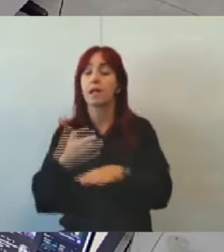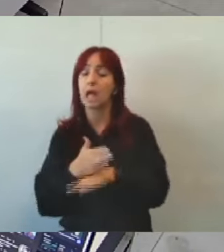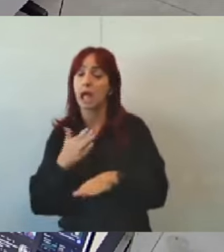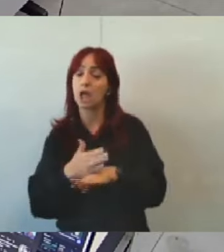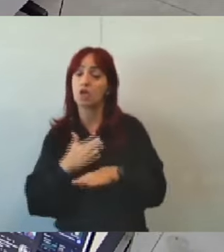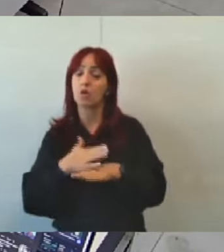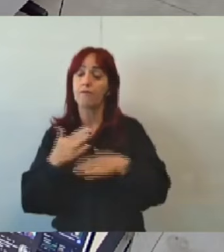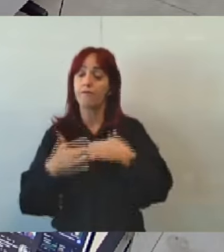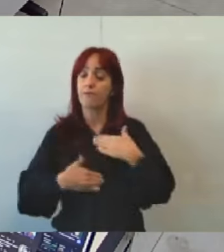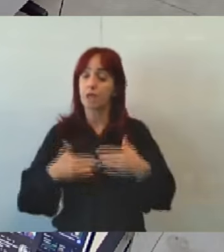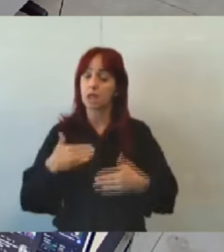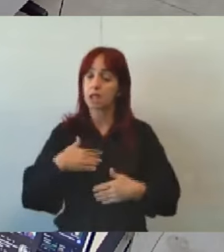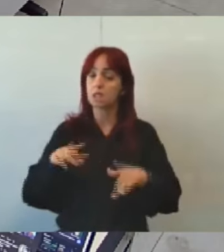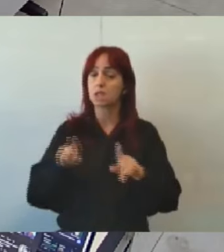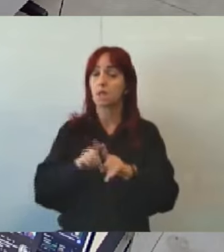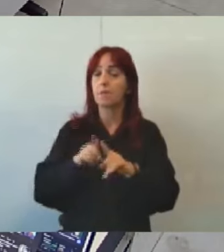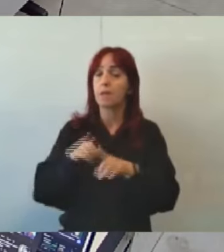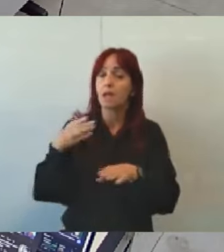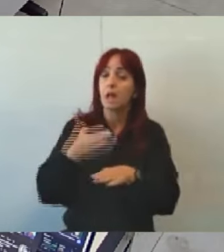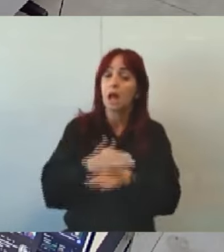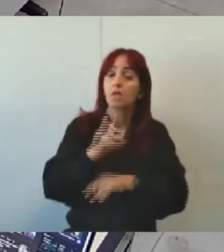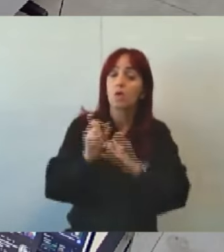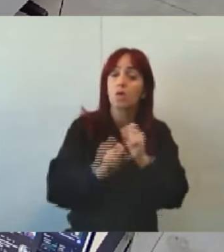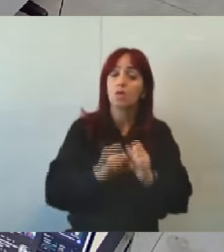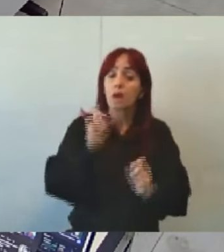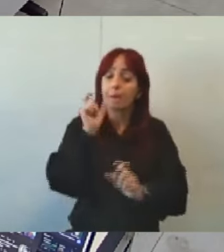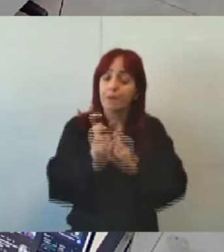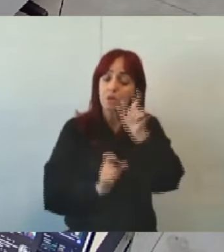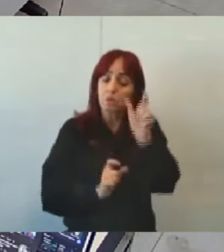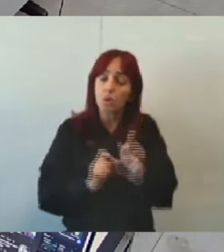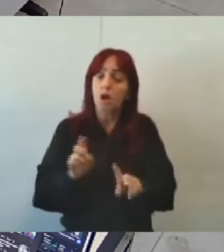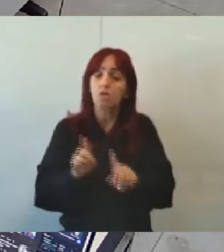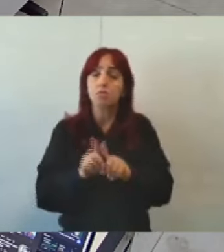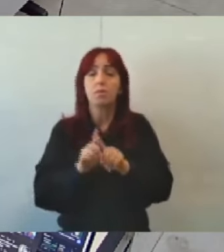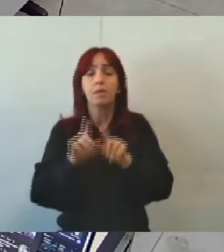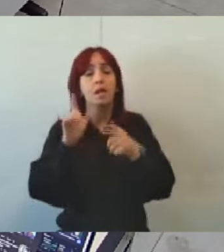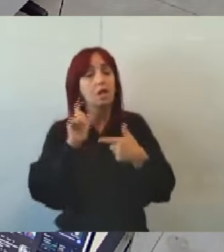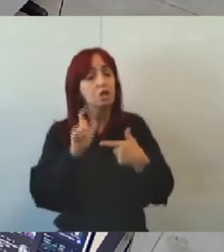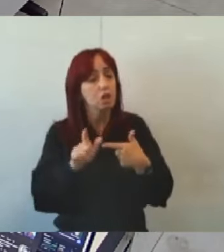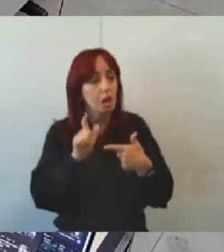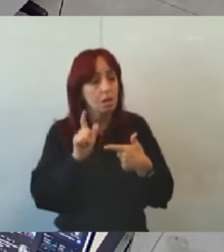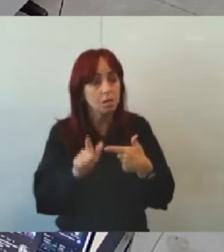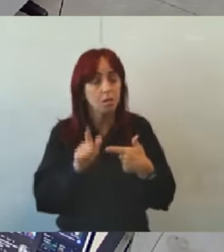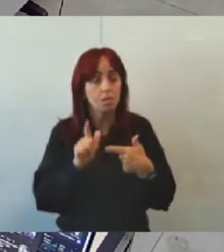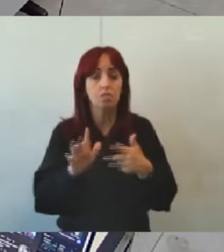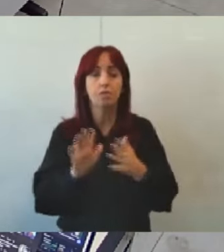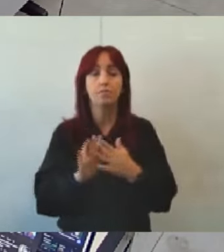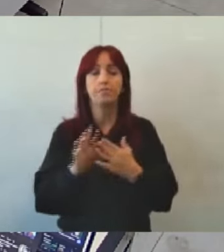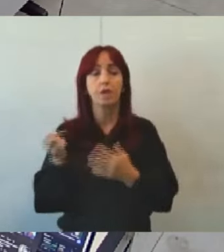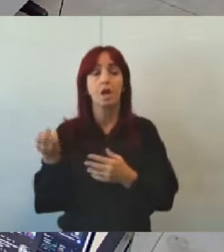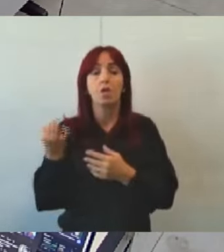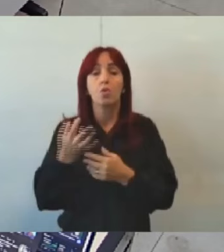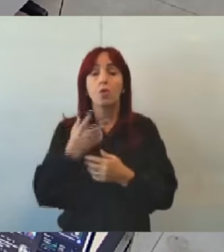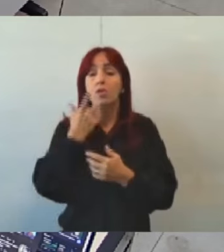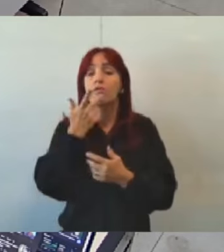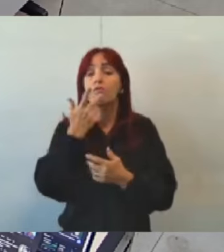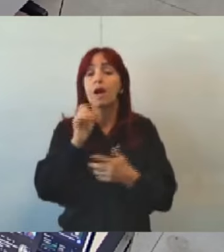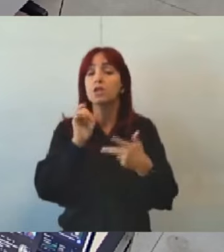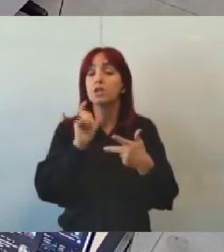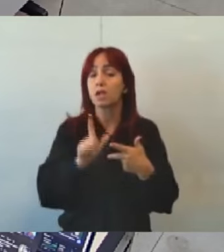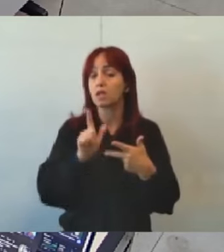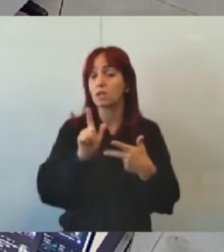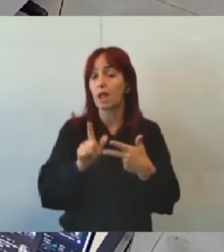mas entrou também na questão de pessoal entrou na questão da legislação e quando a gente fala de legislação